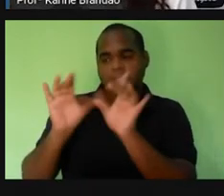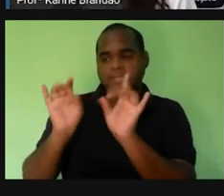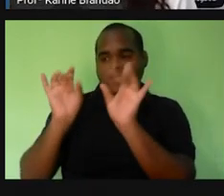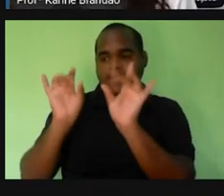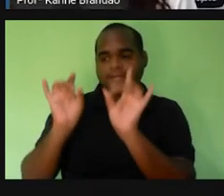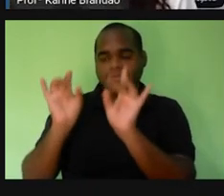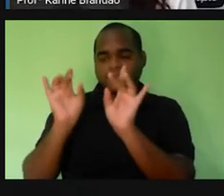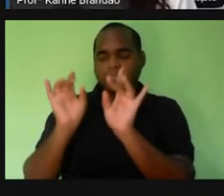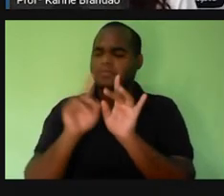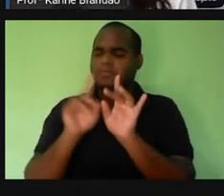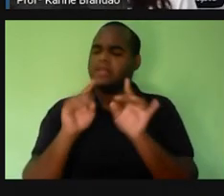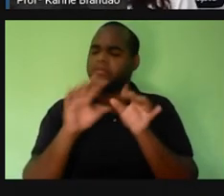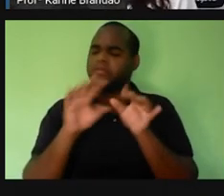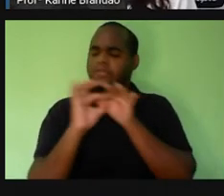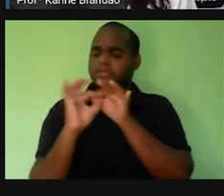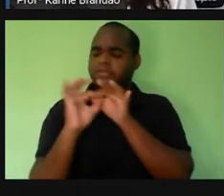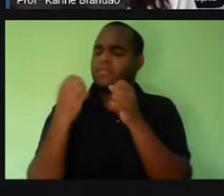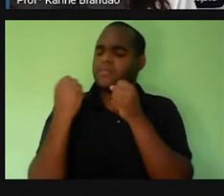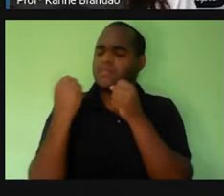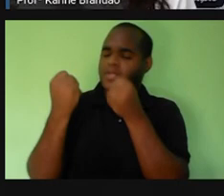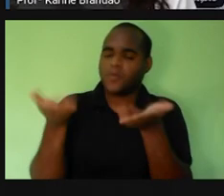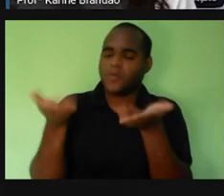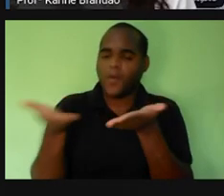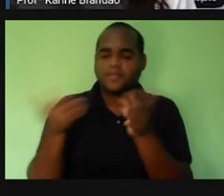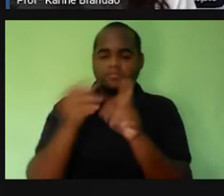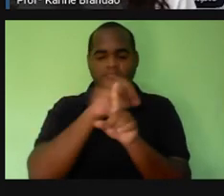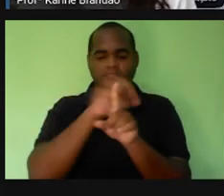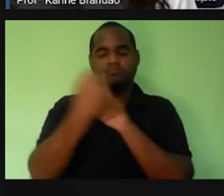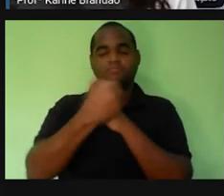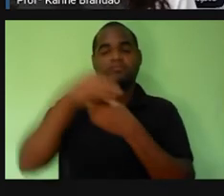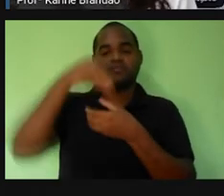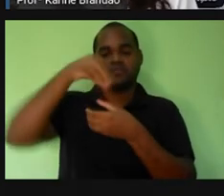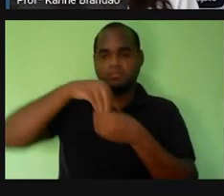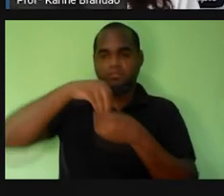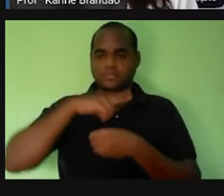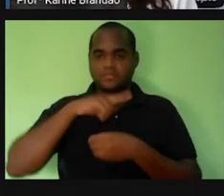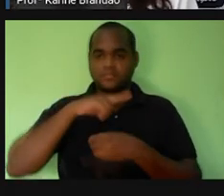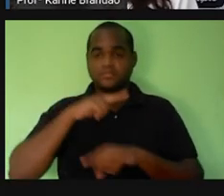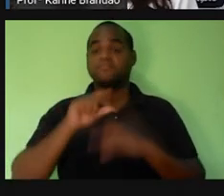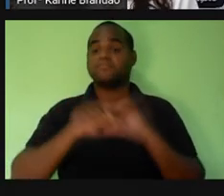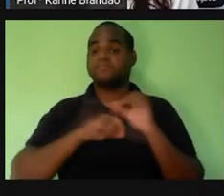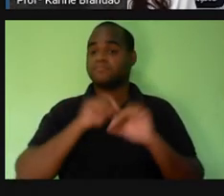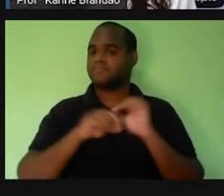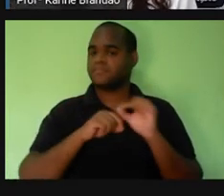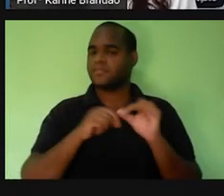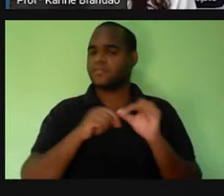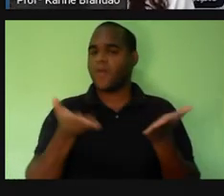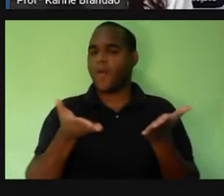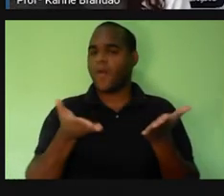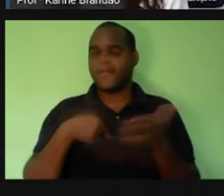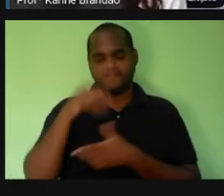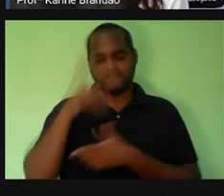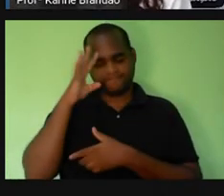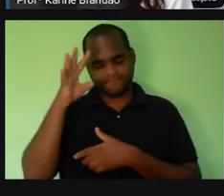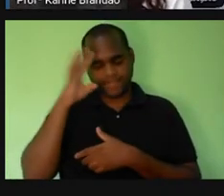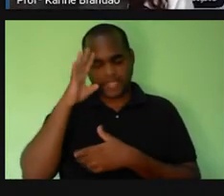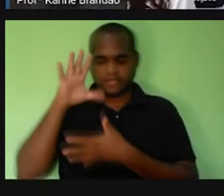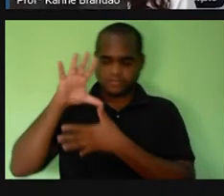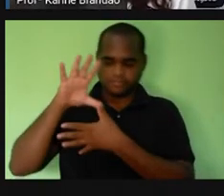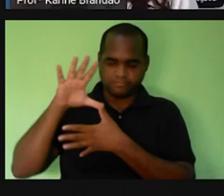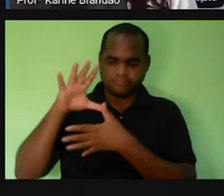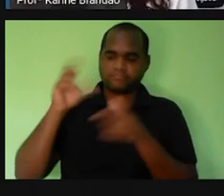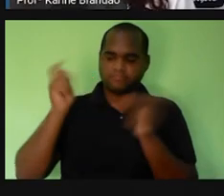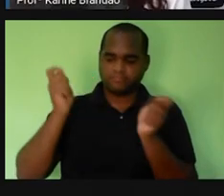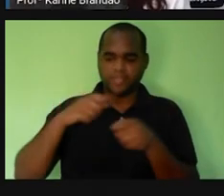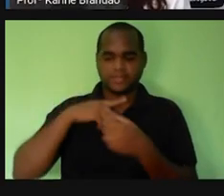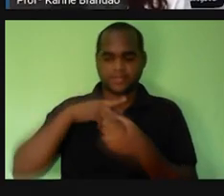Quais são as relações de poder que nós temos na nossa sociedade, né? E quando a gente pensa em território também, a gente tem que